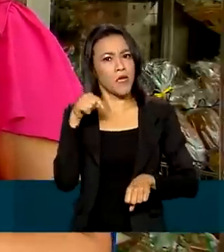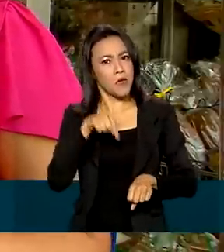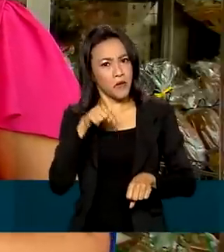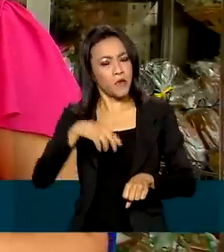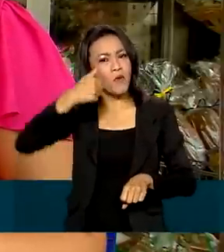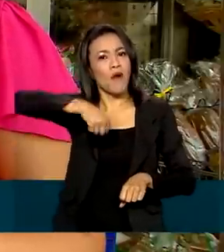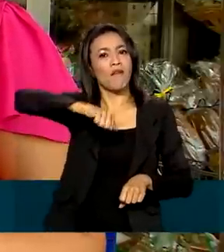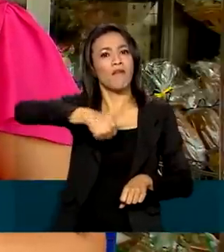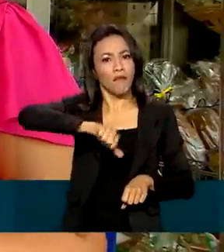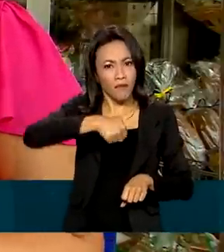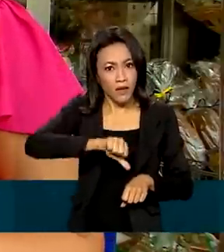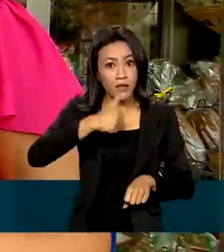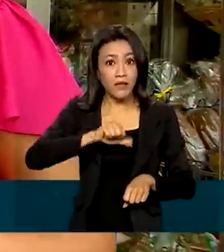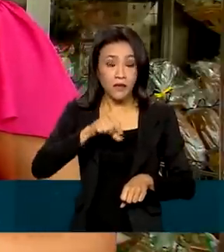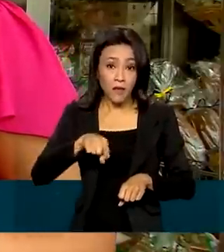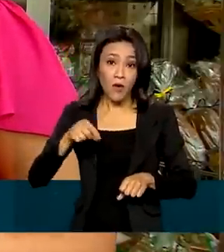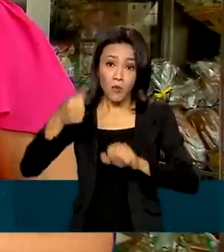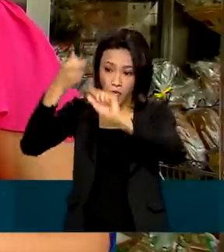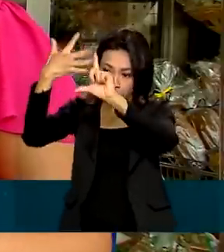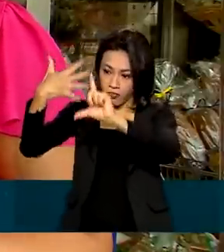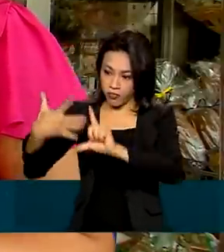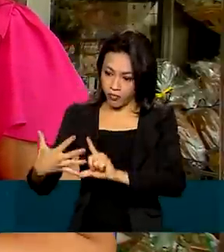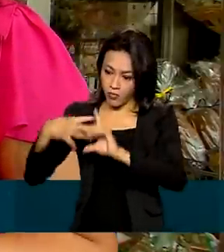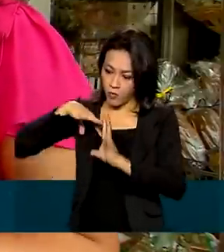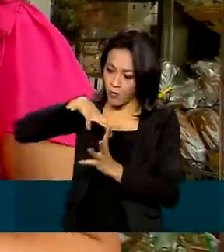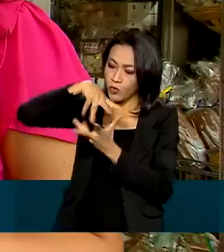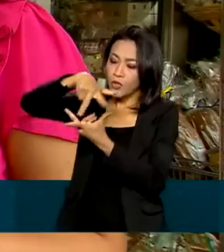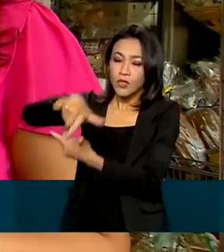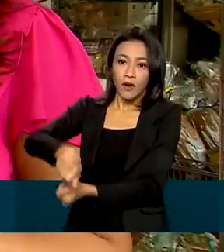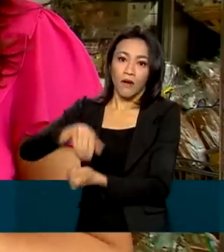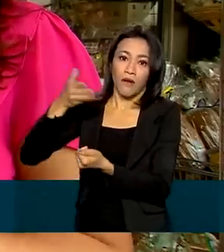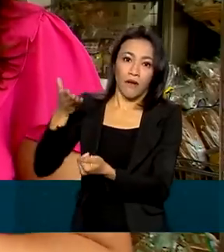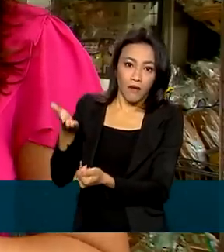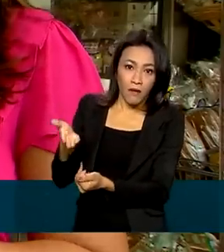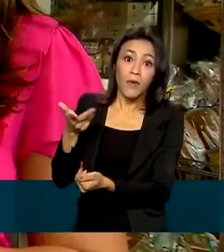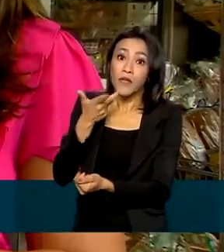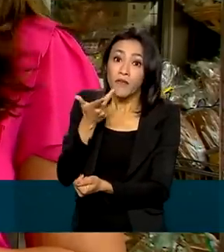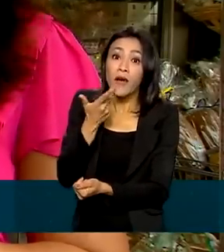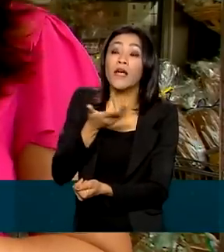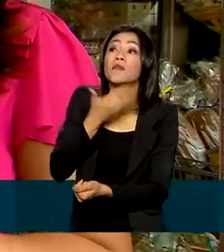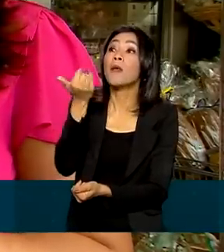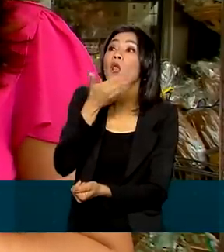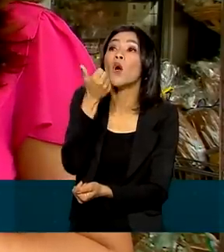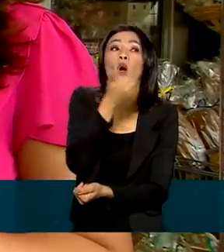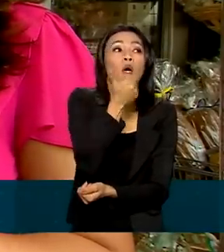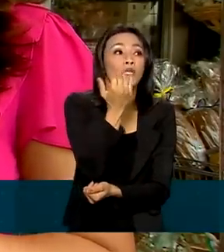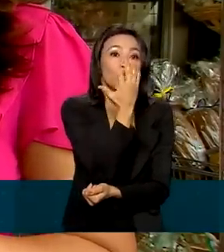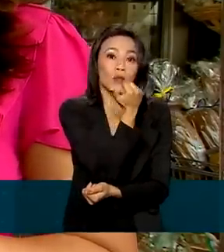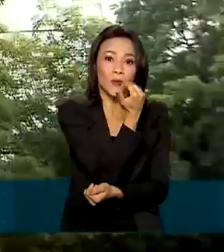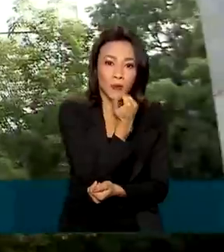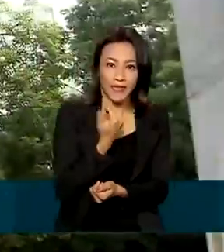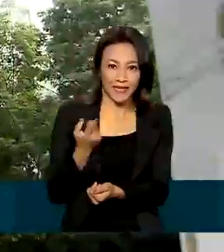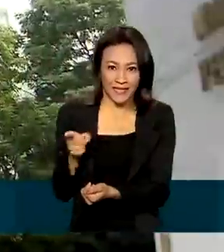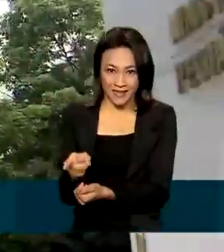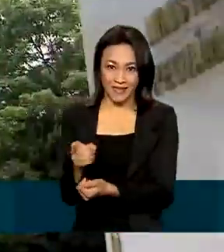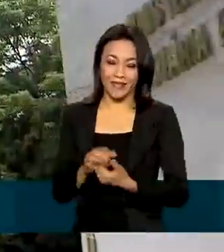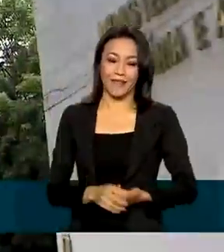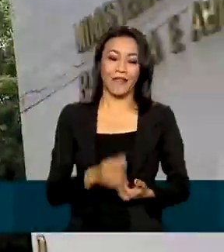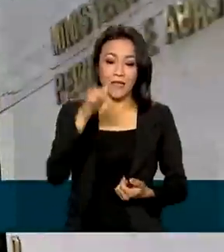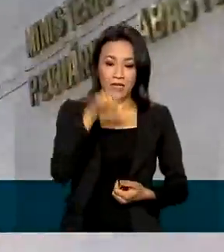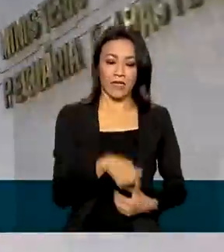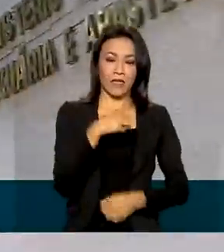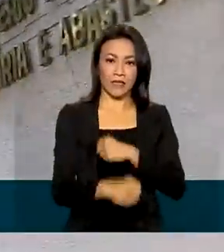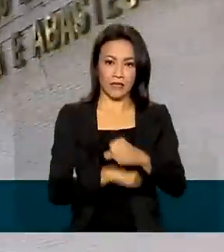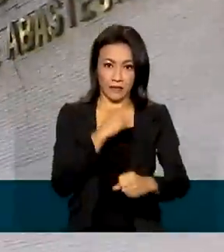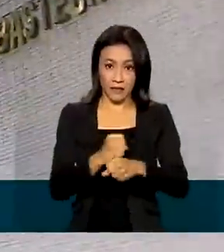avaliação feita por uma plataforma mundial de viajantes de todo o mundo, que indicam as melhores comidas típicas. Neste ano, o